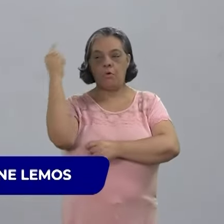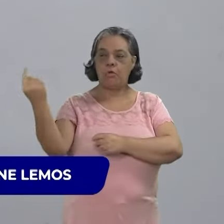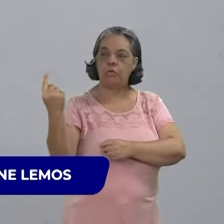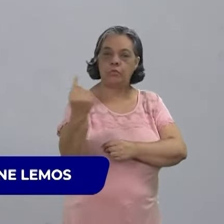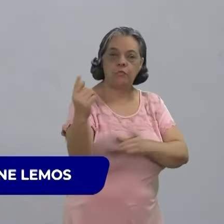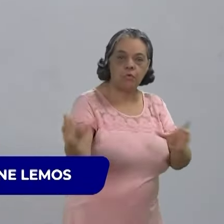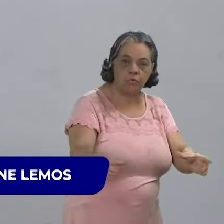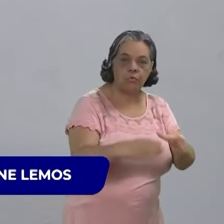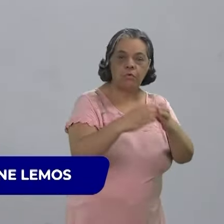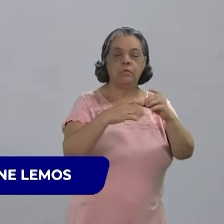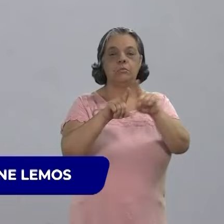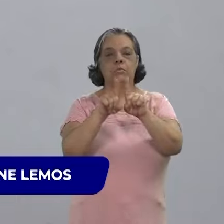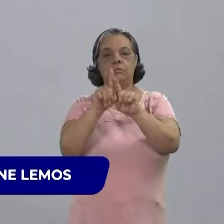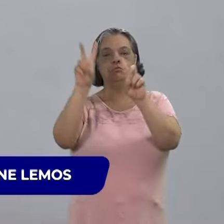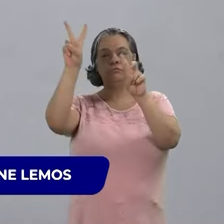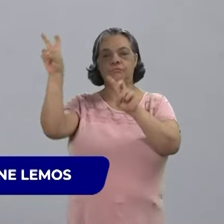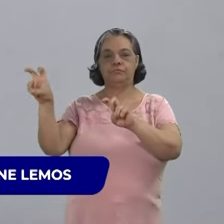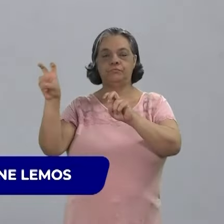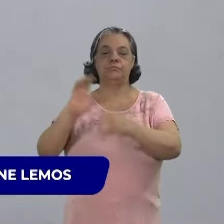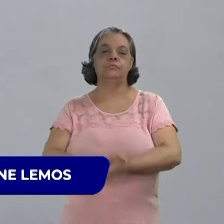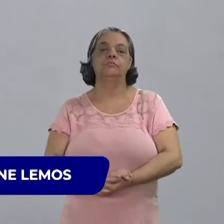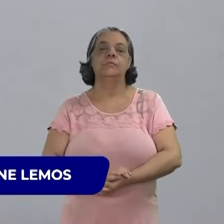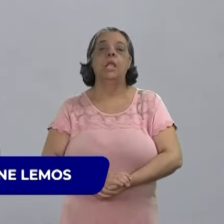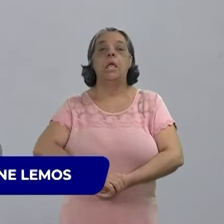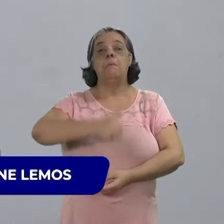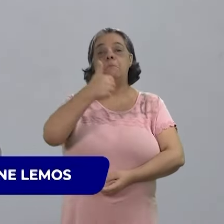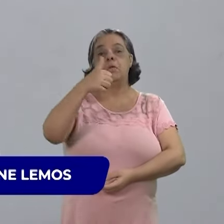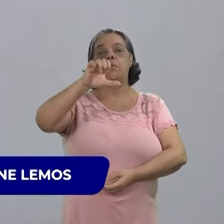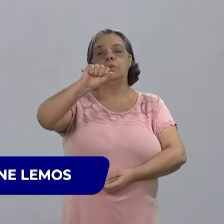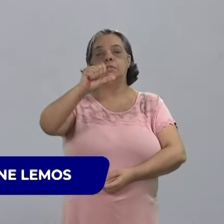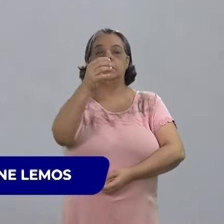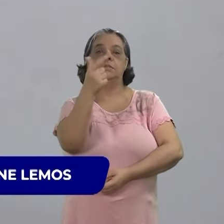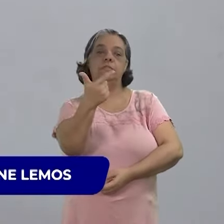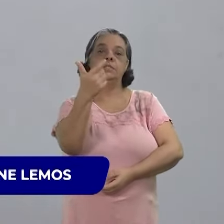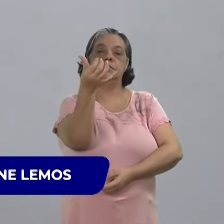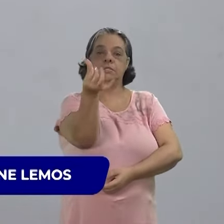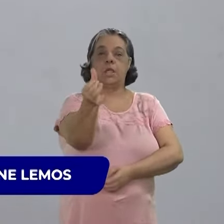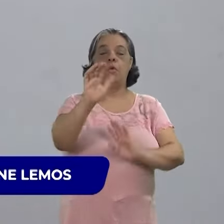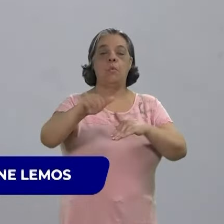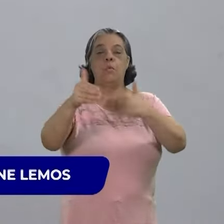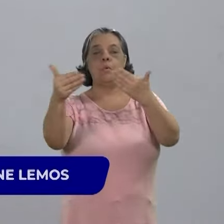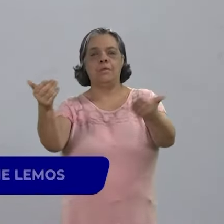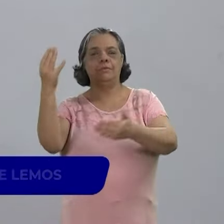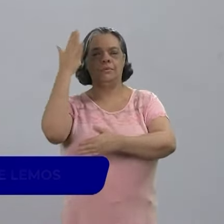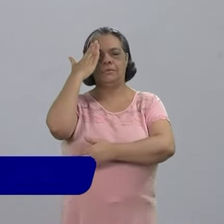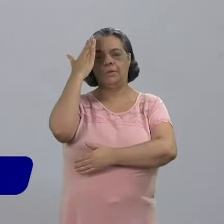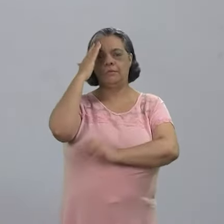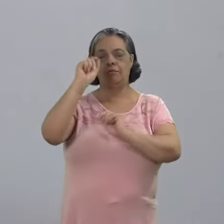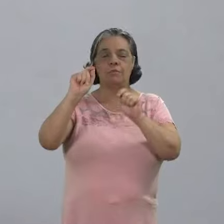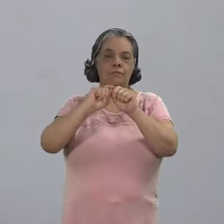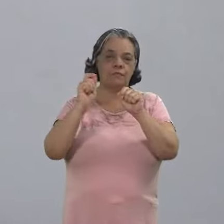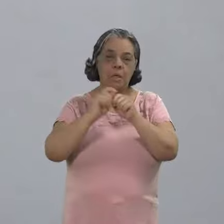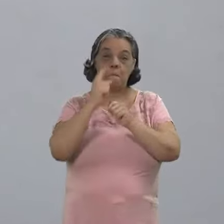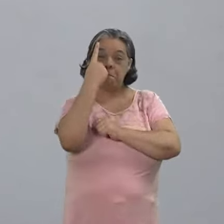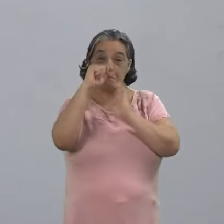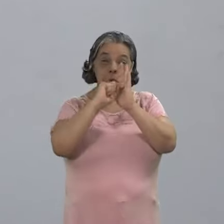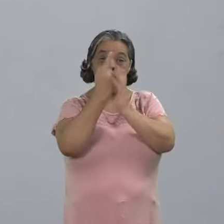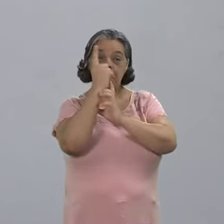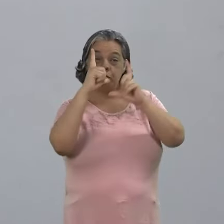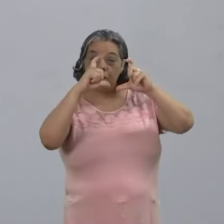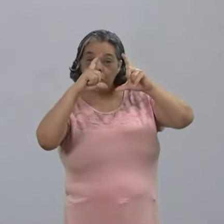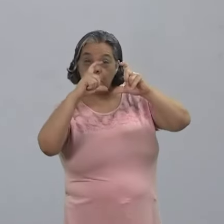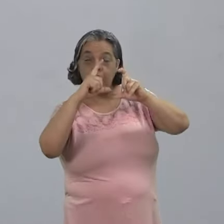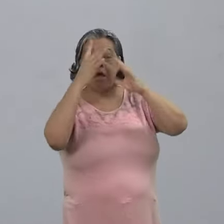com a memória individual e coletiva. Fecha aspas. Desde 1826, quando se entende que foi realizada a primeira